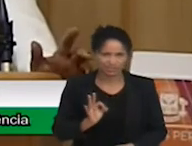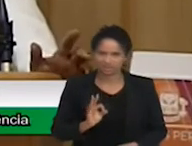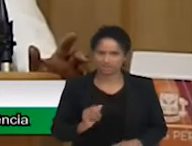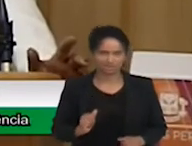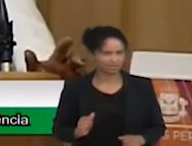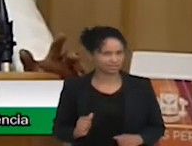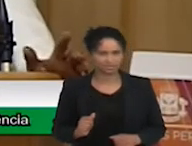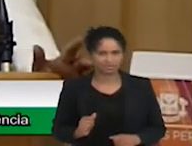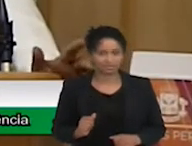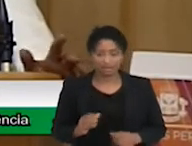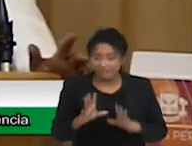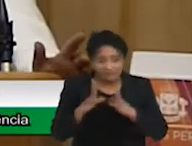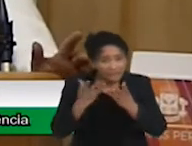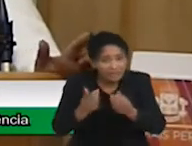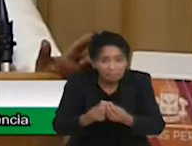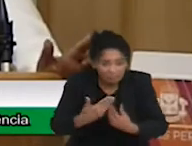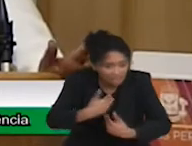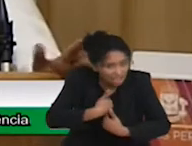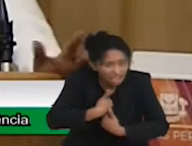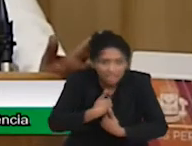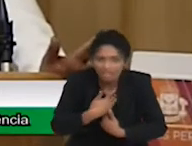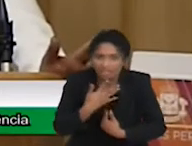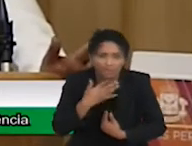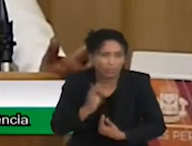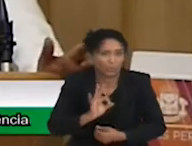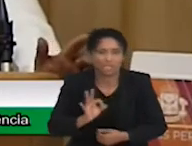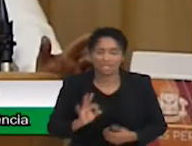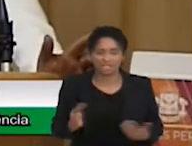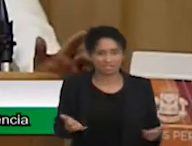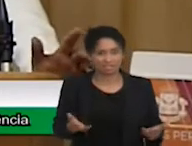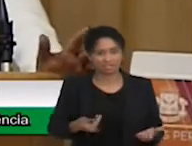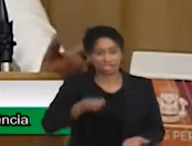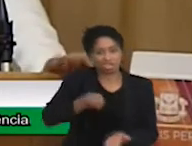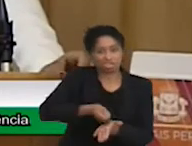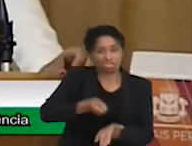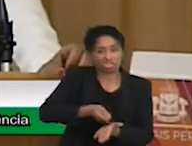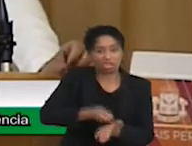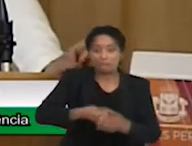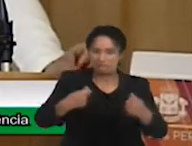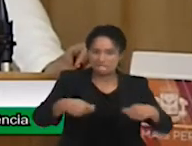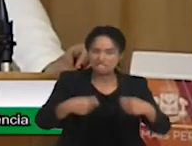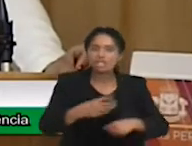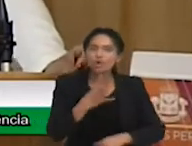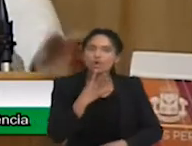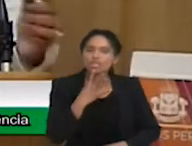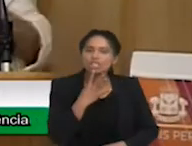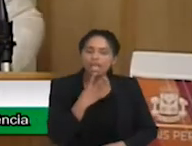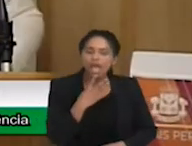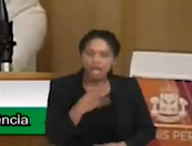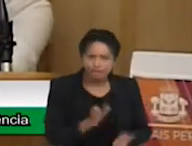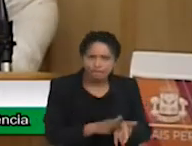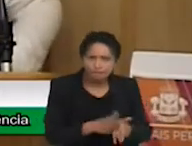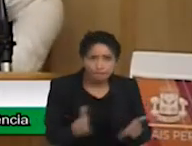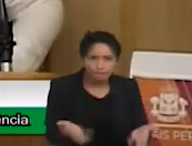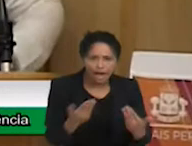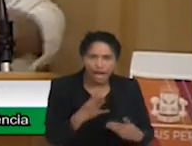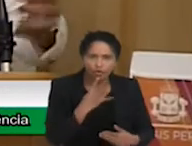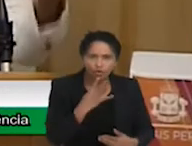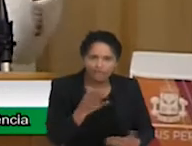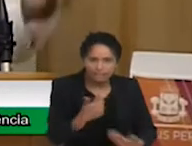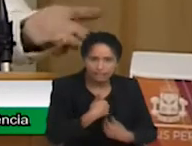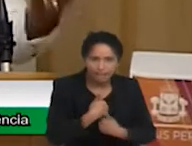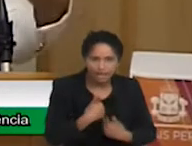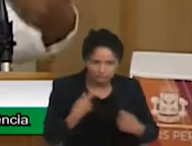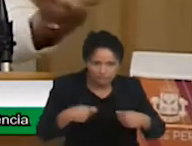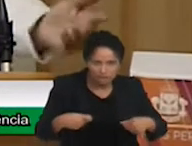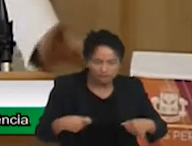Como exigir que o professor conhece se nem a família conhece? A gente tem recebido cada vez mais, de acordo com a Organização Mundial de Saúde,